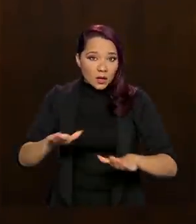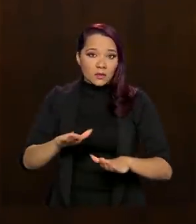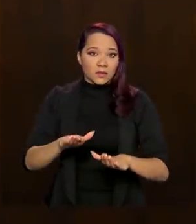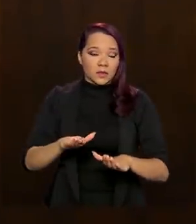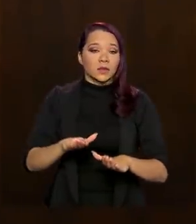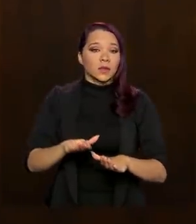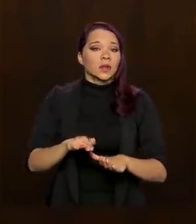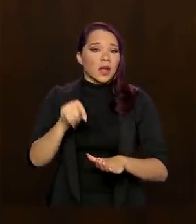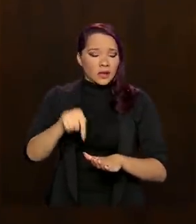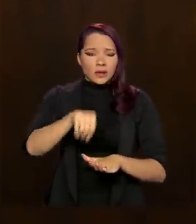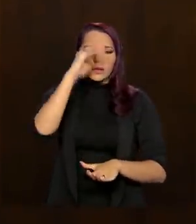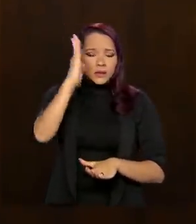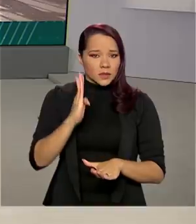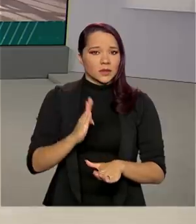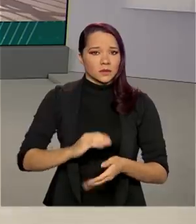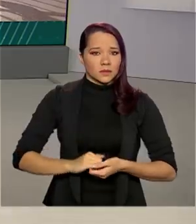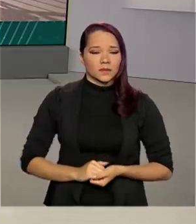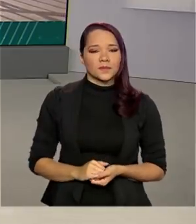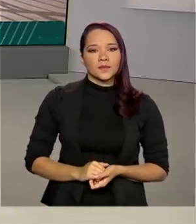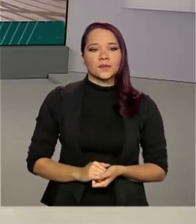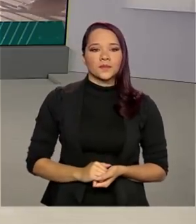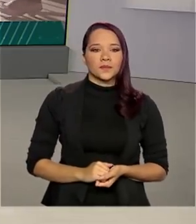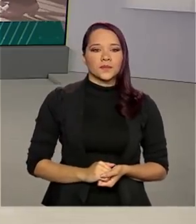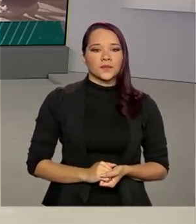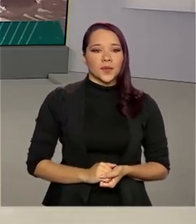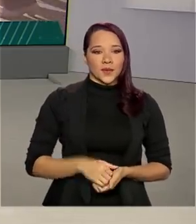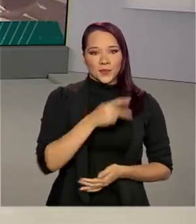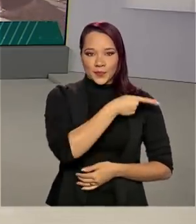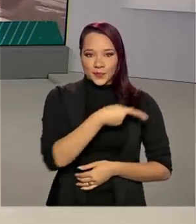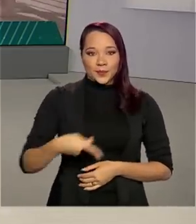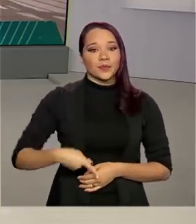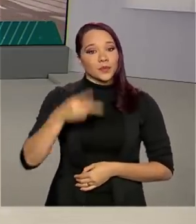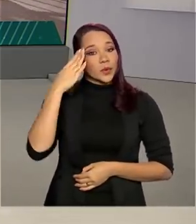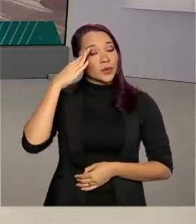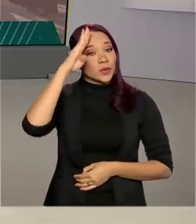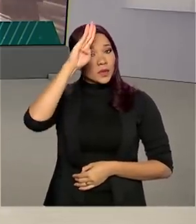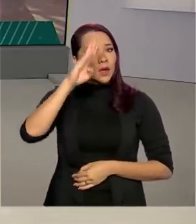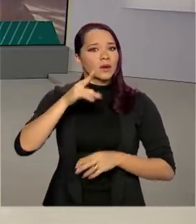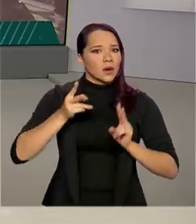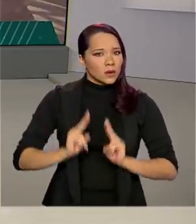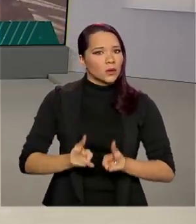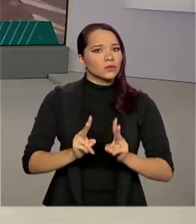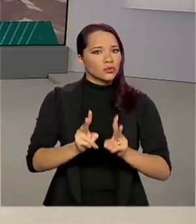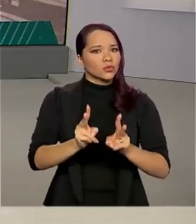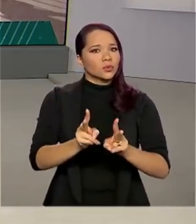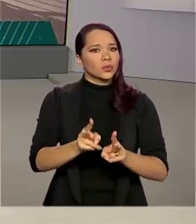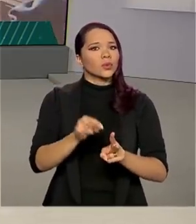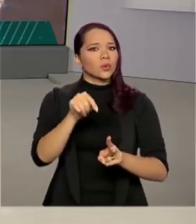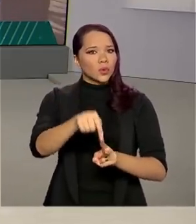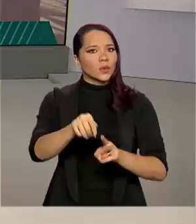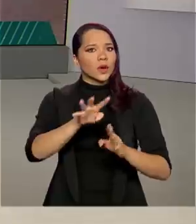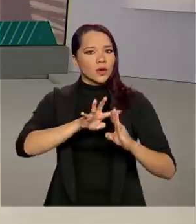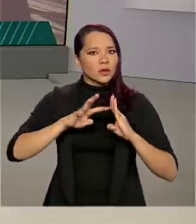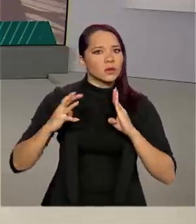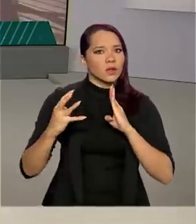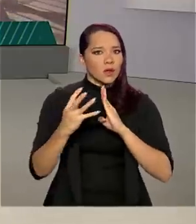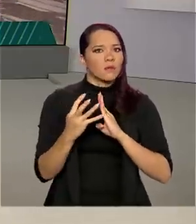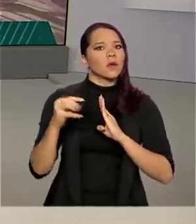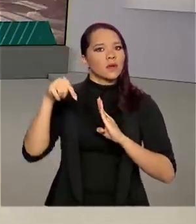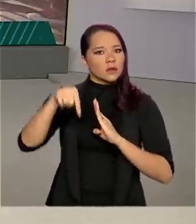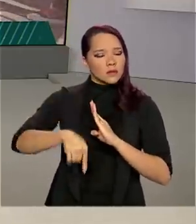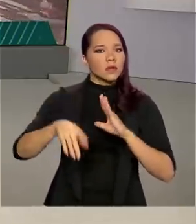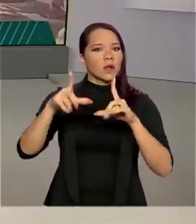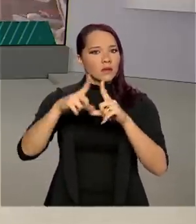vez por todas no nosso país. O presidente Jair Bolsonaro segue em isolamento no Palácio da Alvorada,